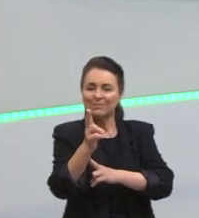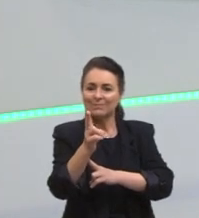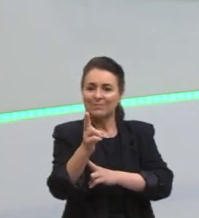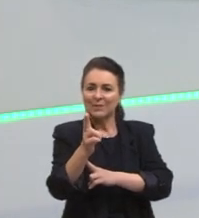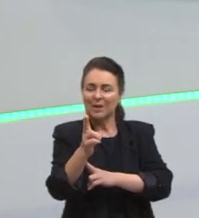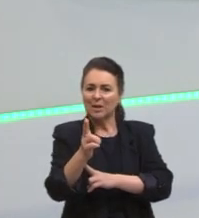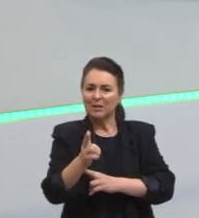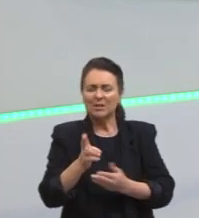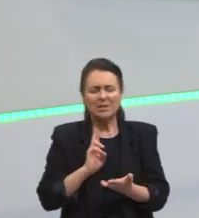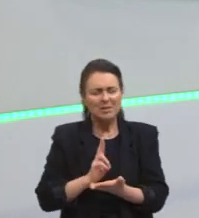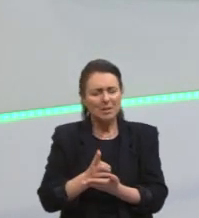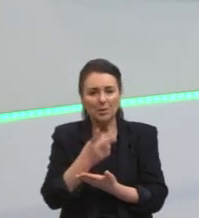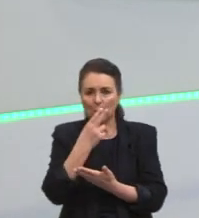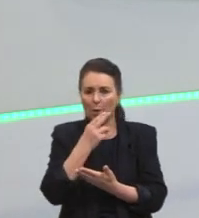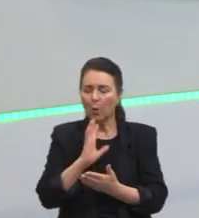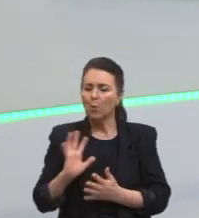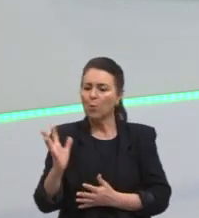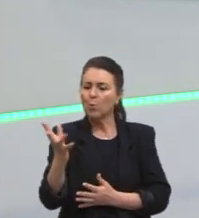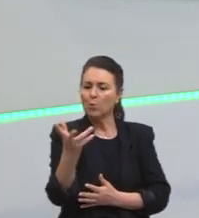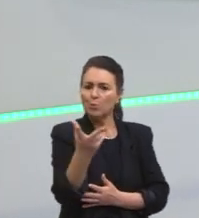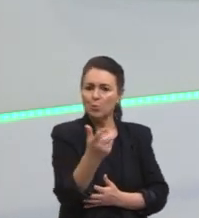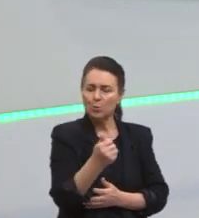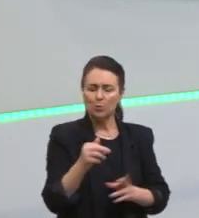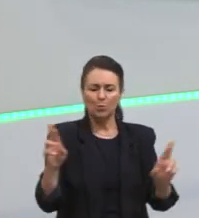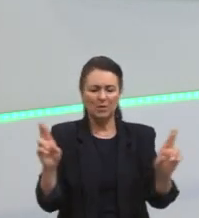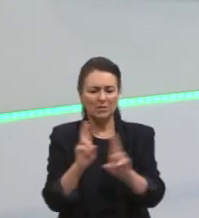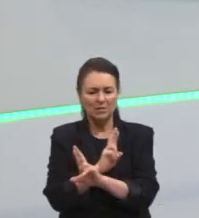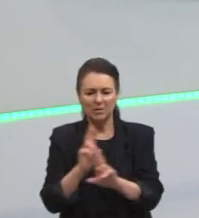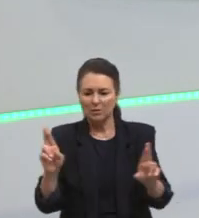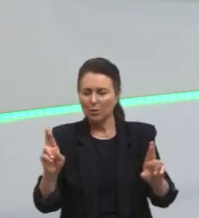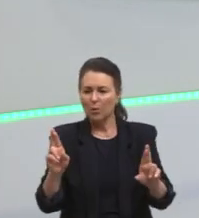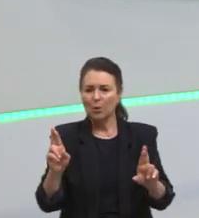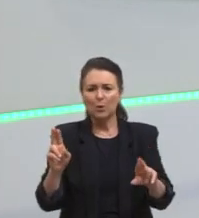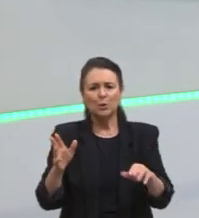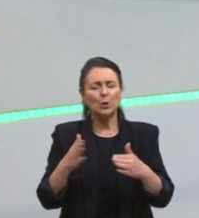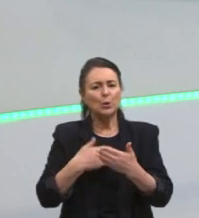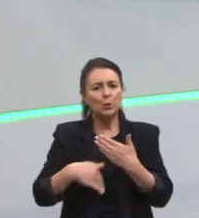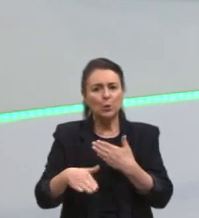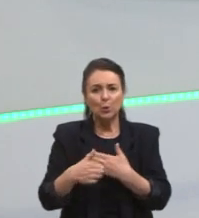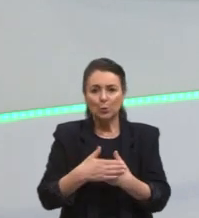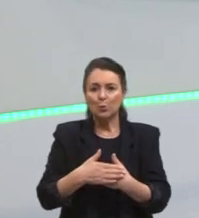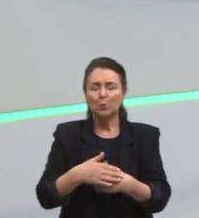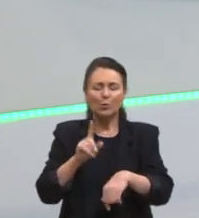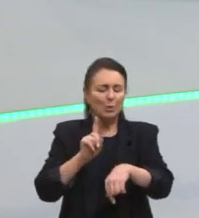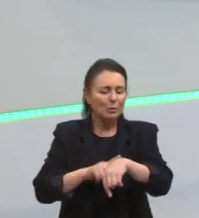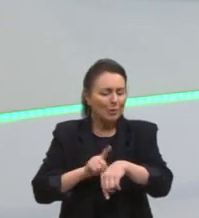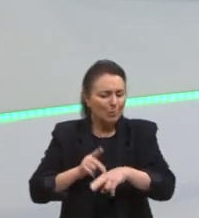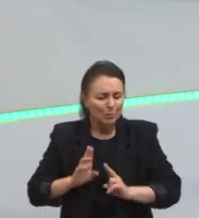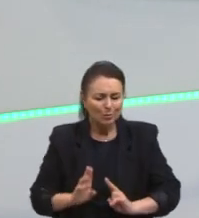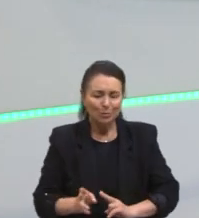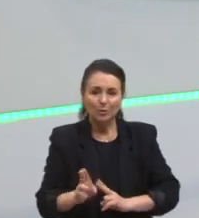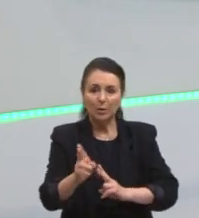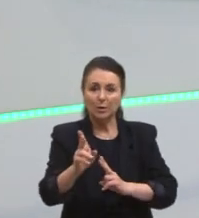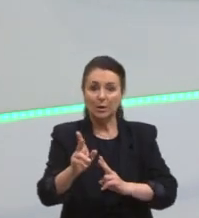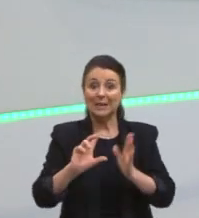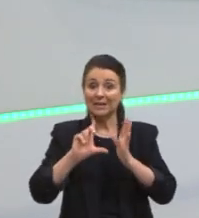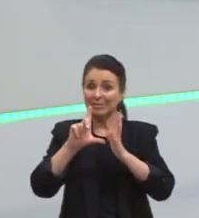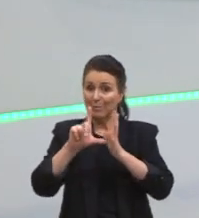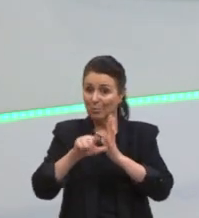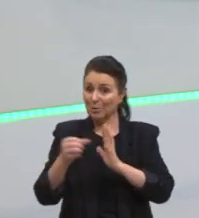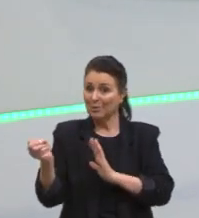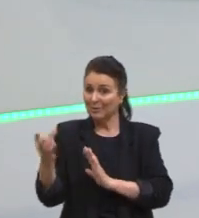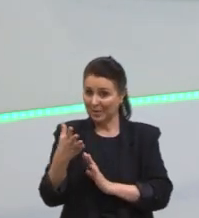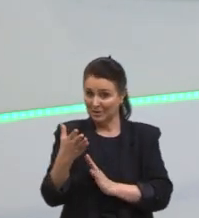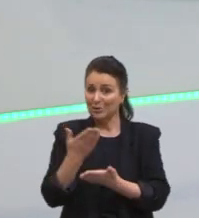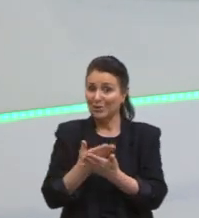o consumo é duradouro, as relações são duradouras, nessa perspectiva duradoura. E a pós-modernidade, que nós vamos ver na